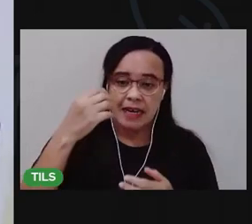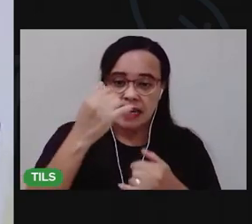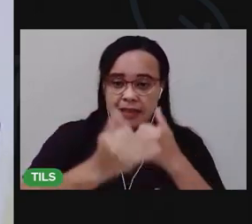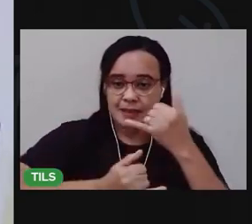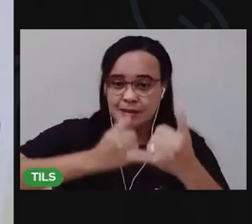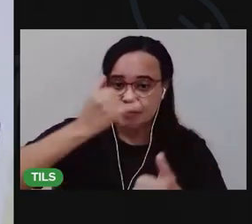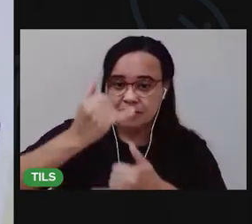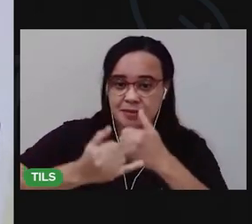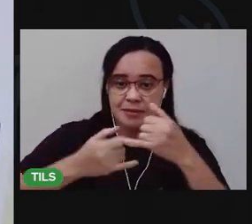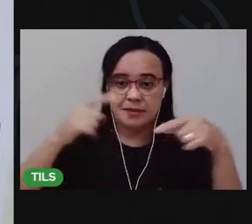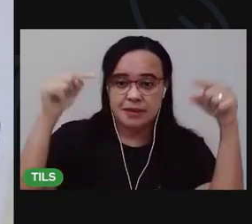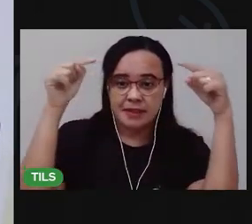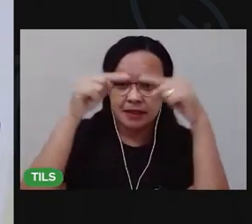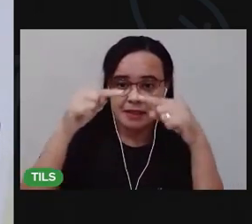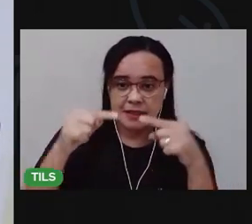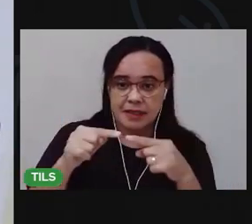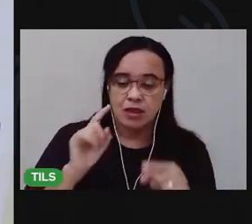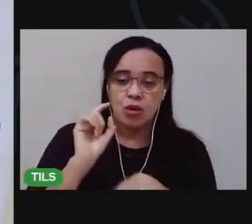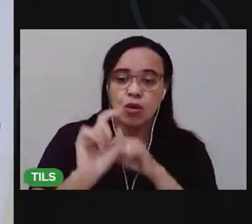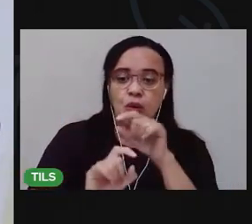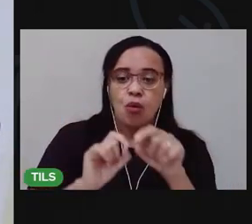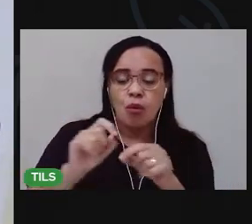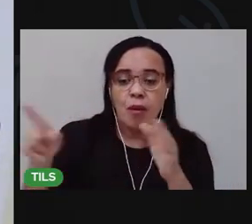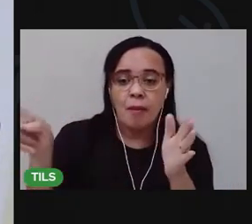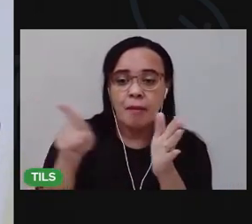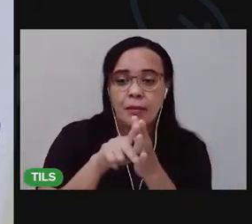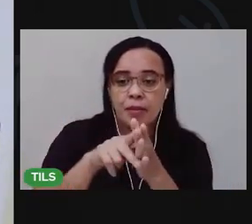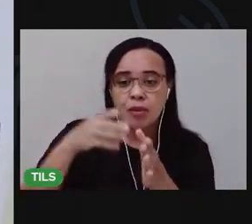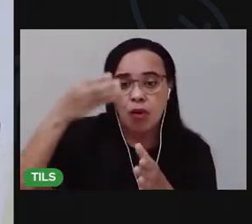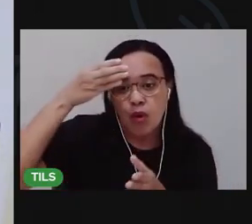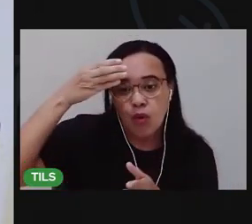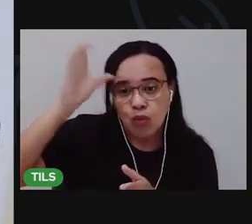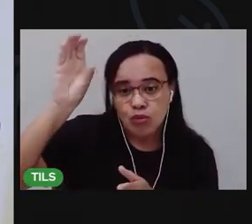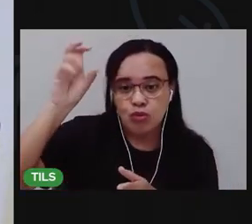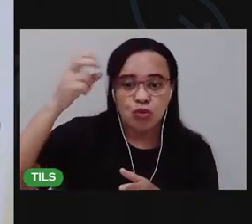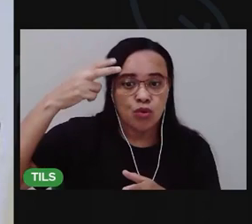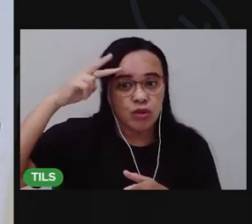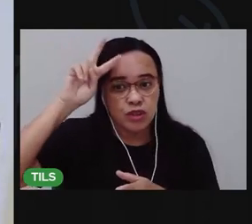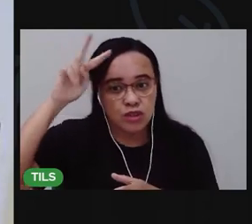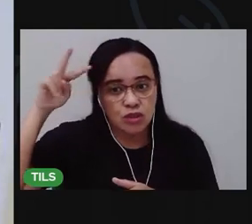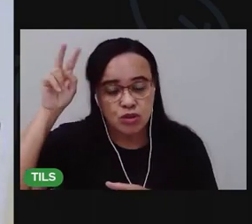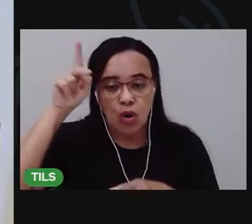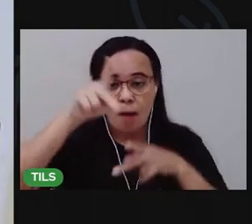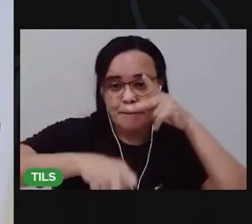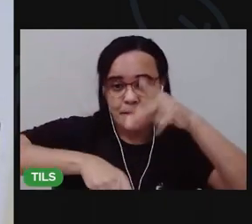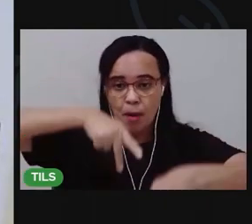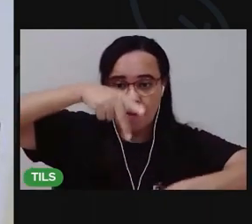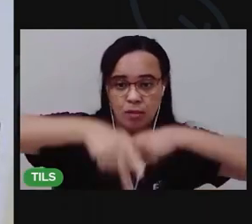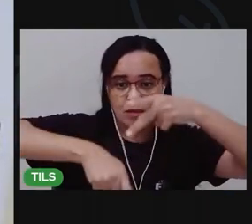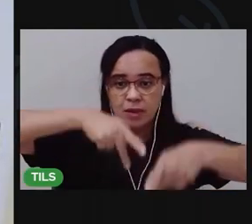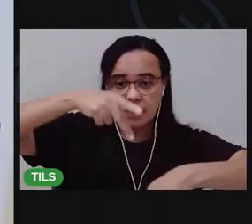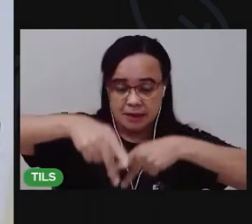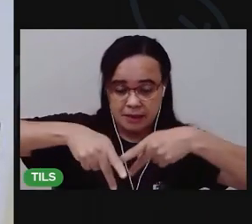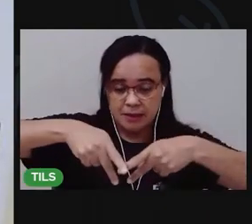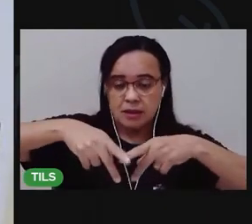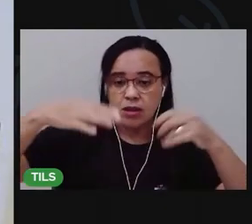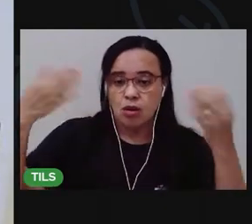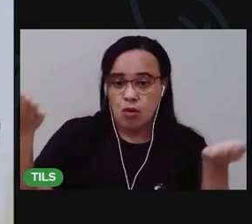a uma cultura, a história de uma cultura de um povo. Eu vou mostrar alguns